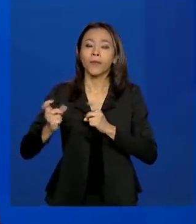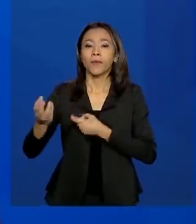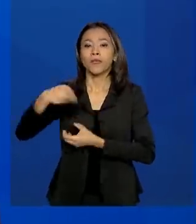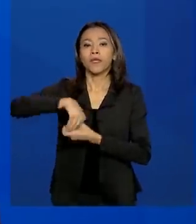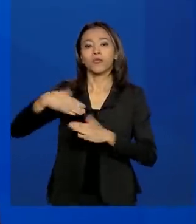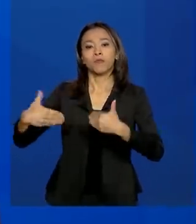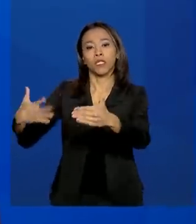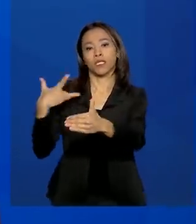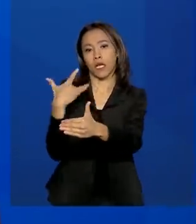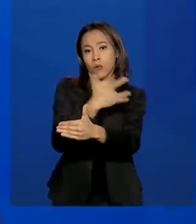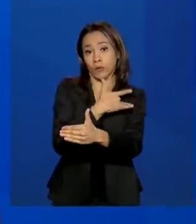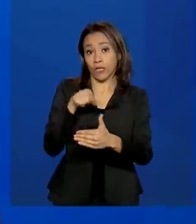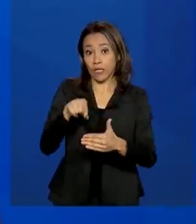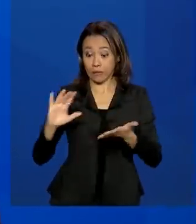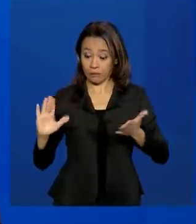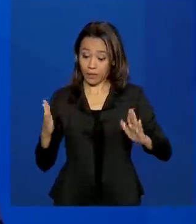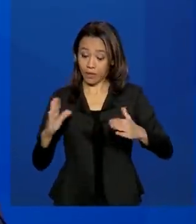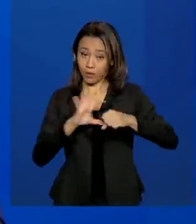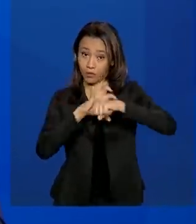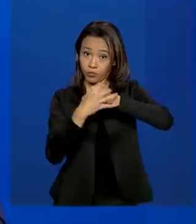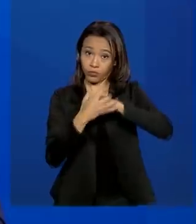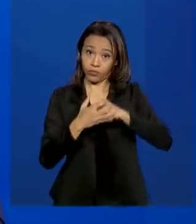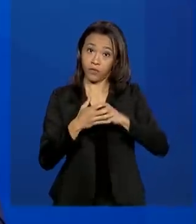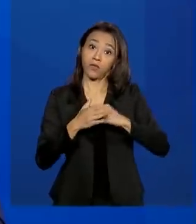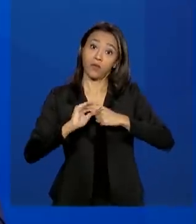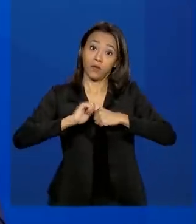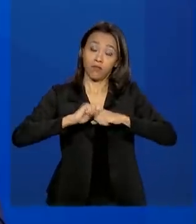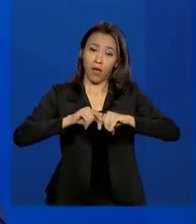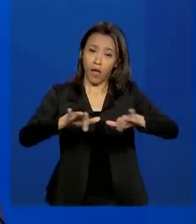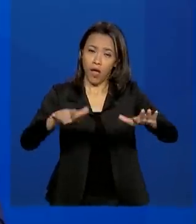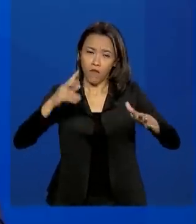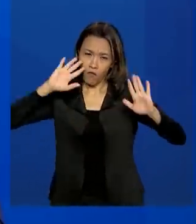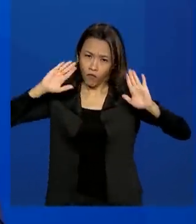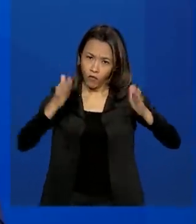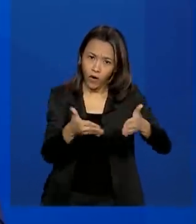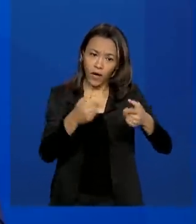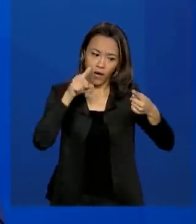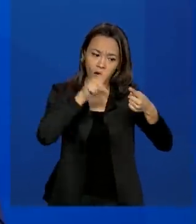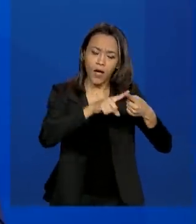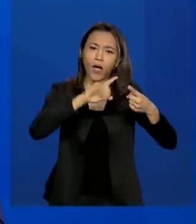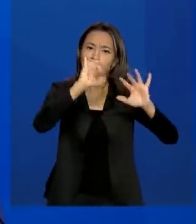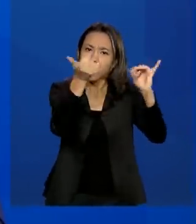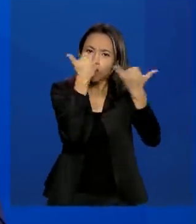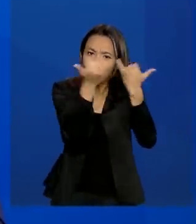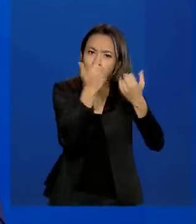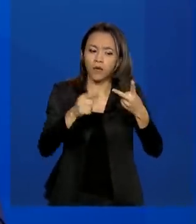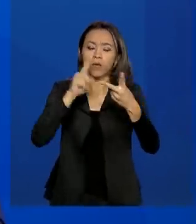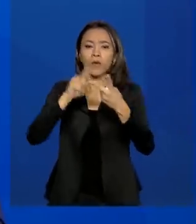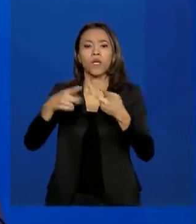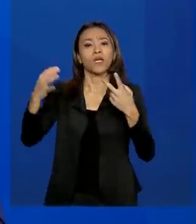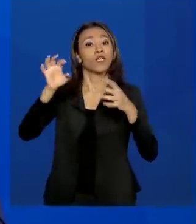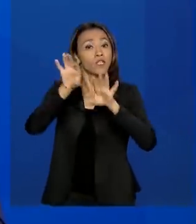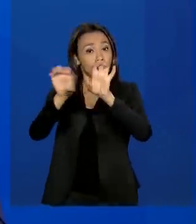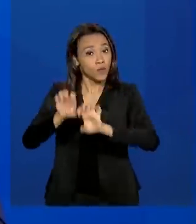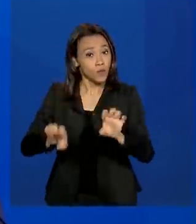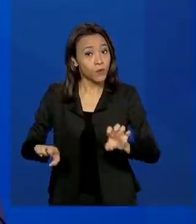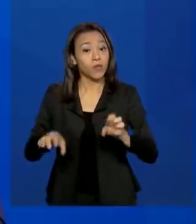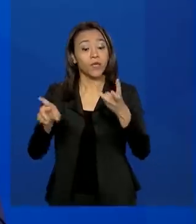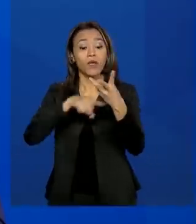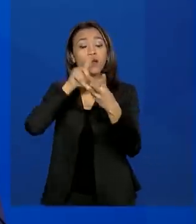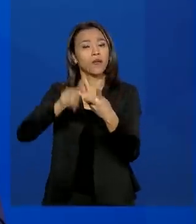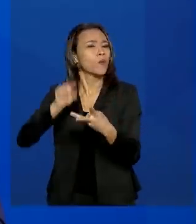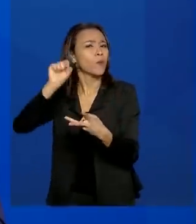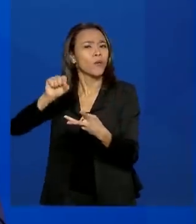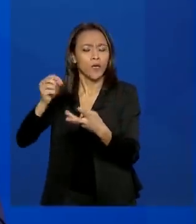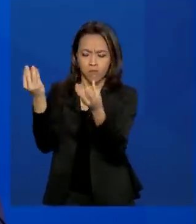pandemia, ele e sua equipe vão focar em três áreas em formação, infraestrutura e na elaboração de uma